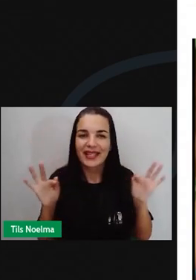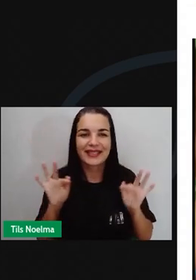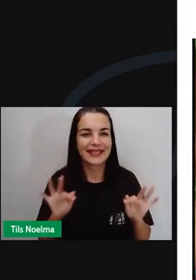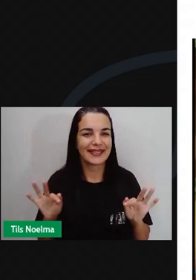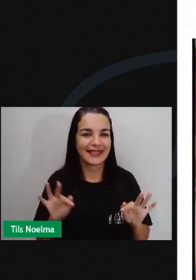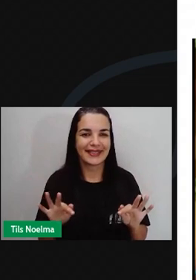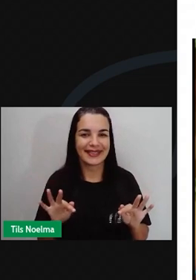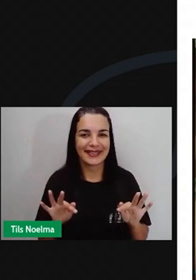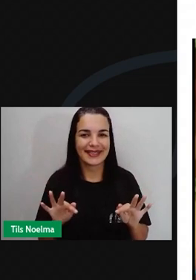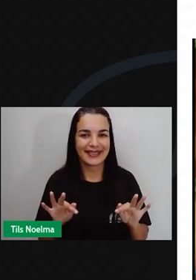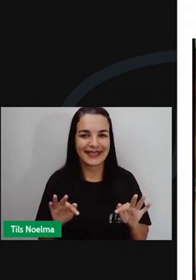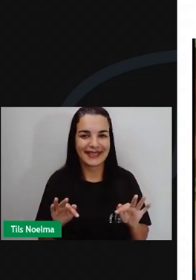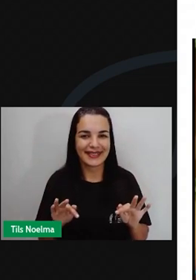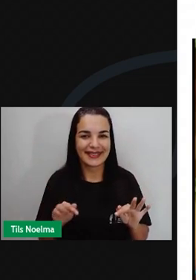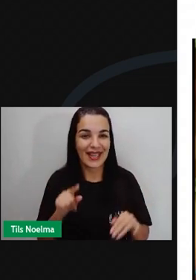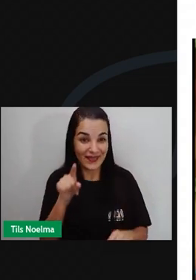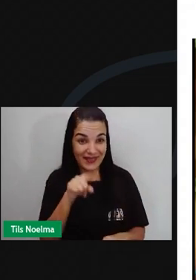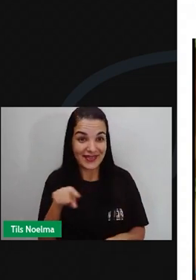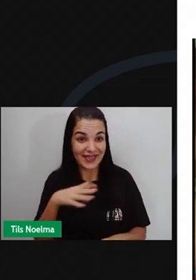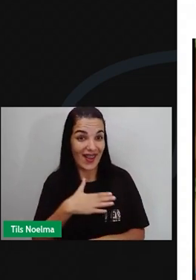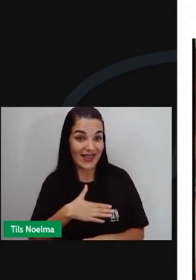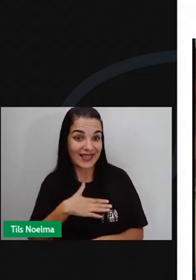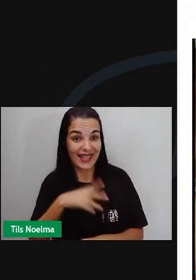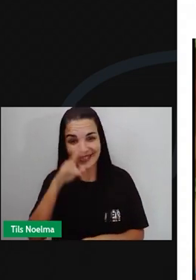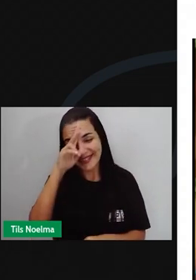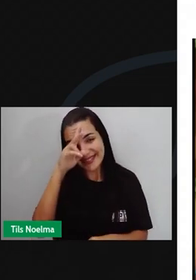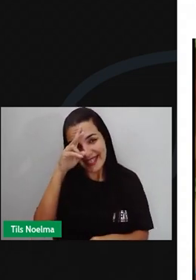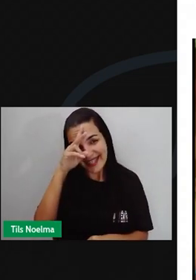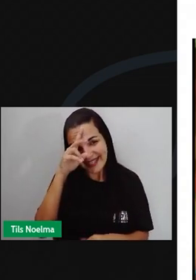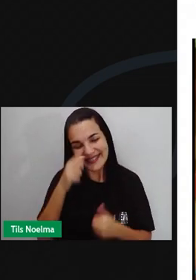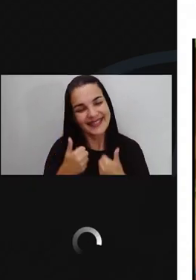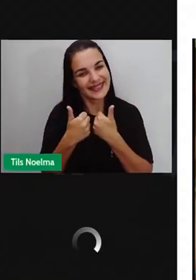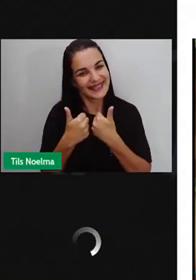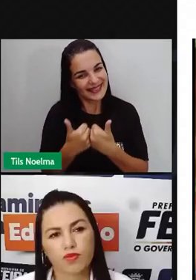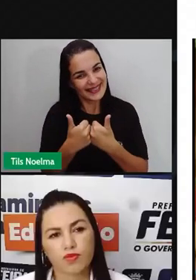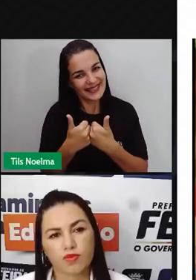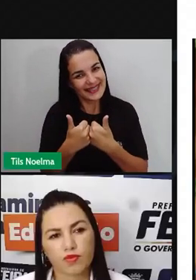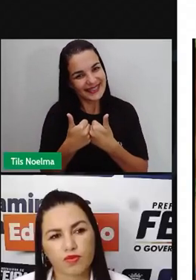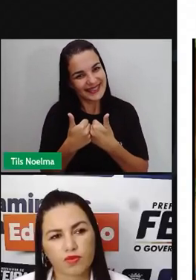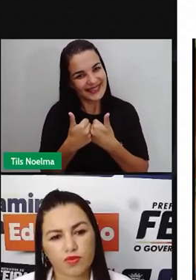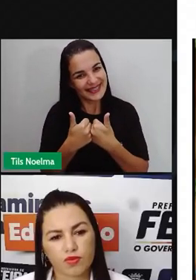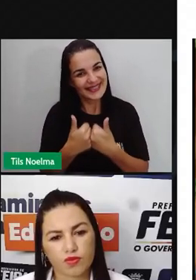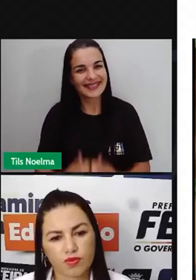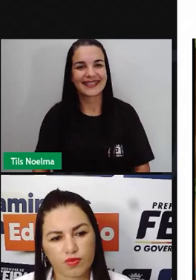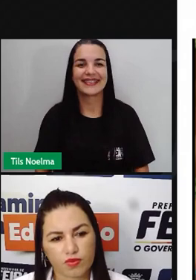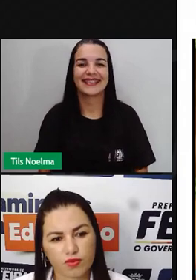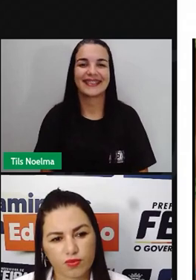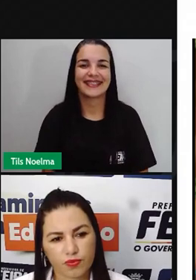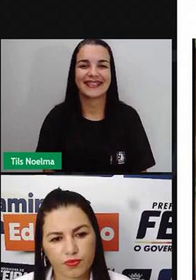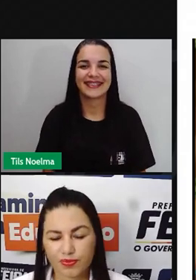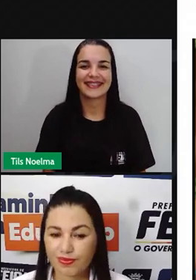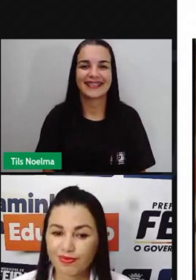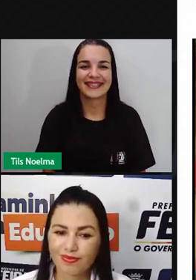Gostaram da história? Espero que sim Um beijo E até a próxima